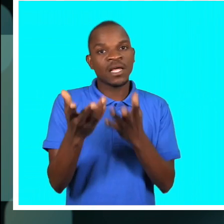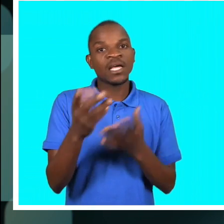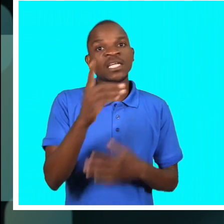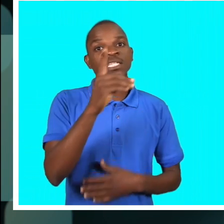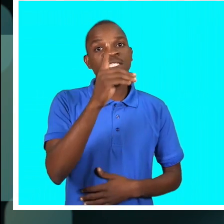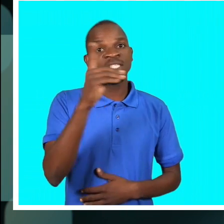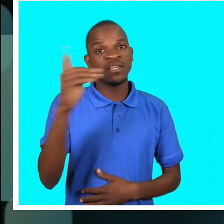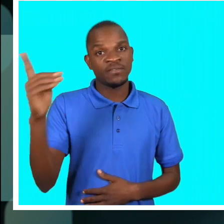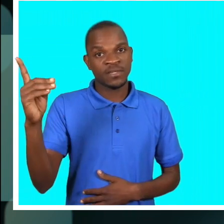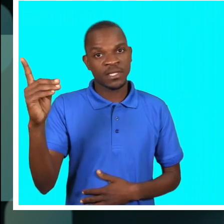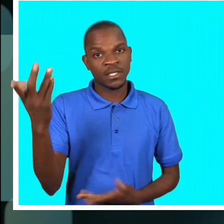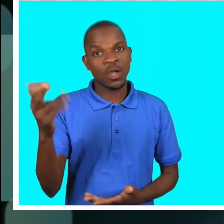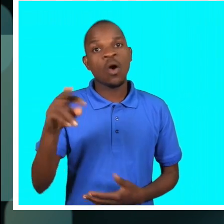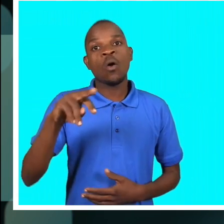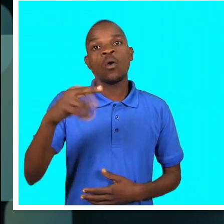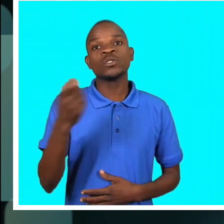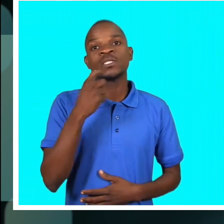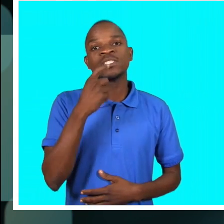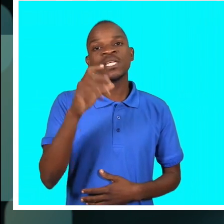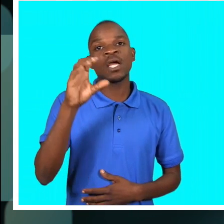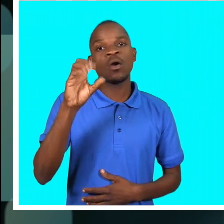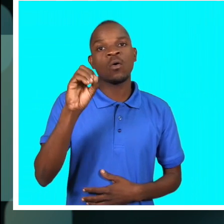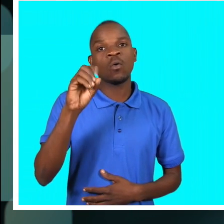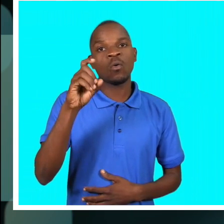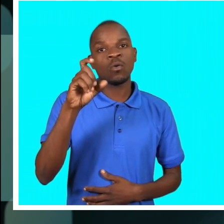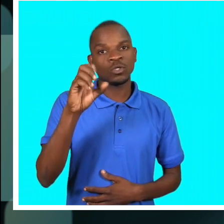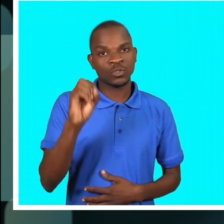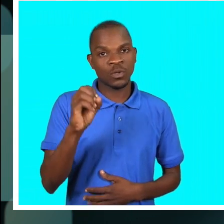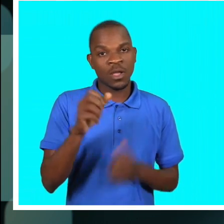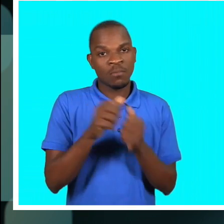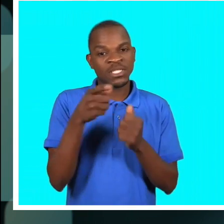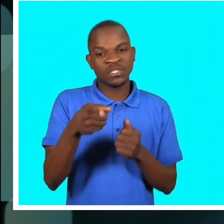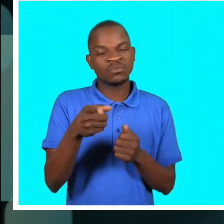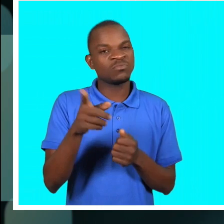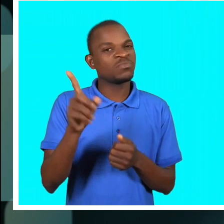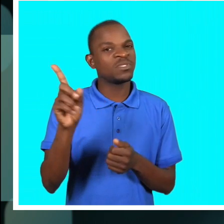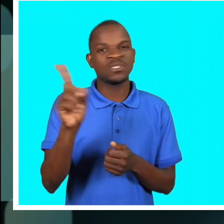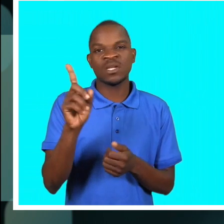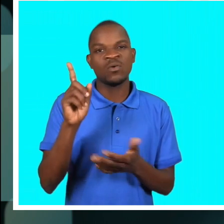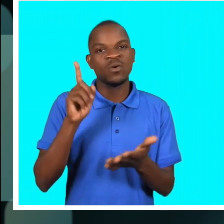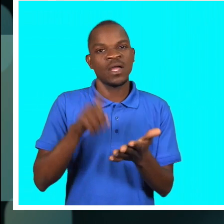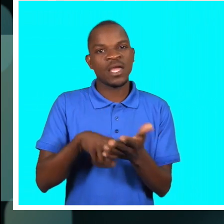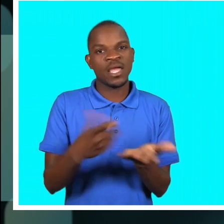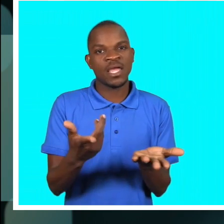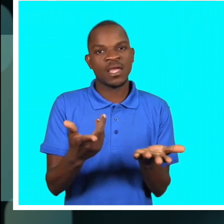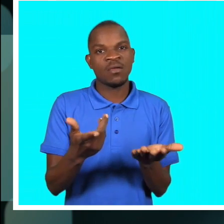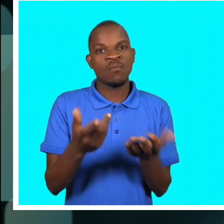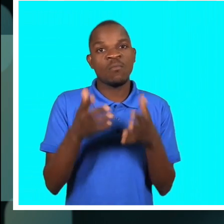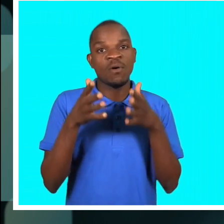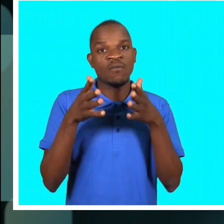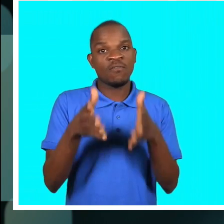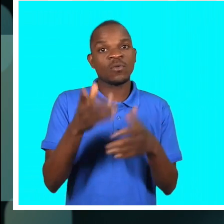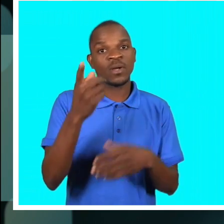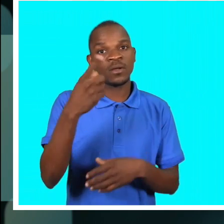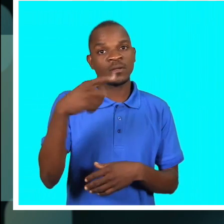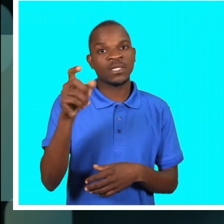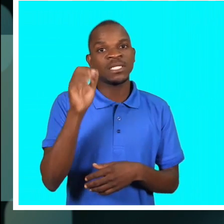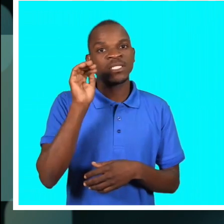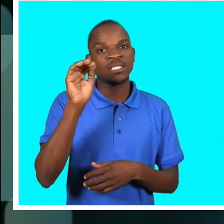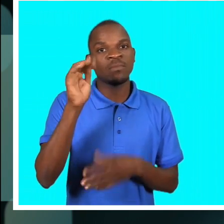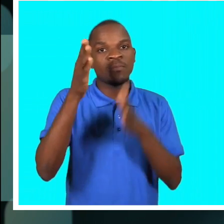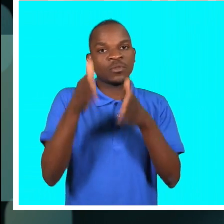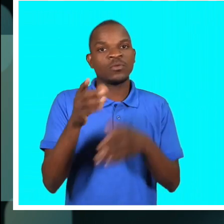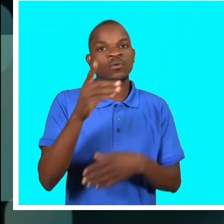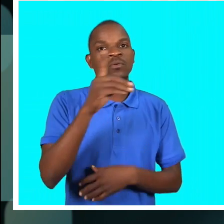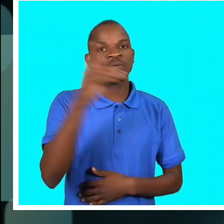a falar deficientes, outros a dizer coxo, mas isso não é uma forma correta